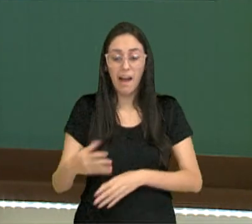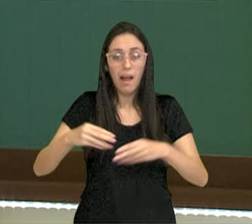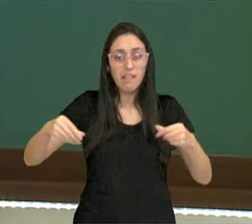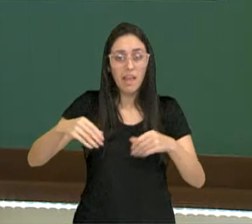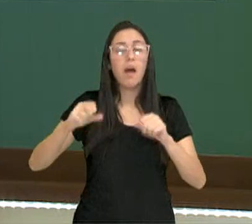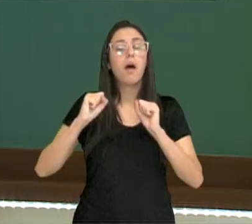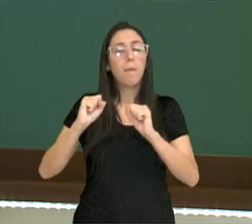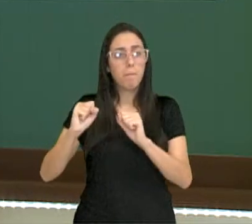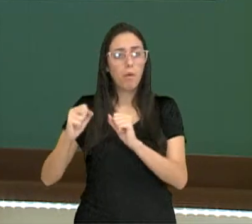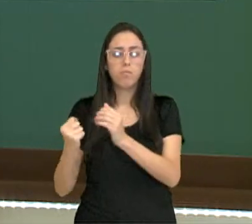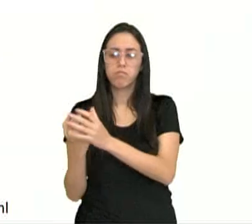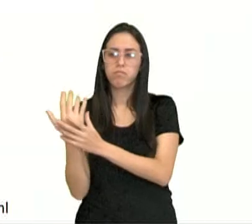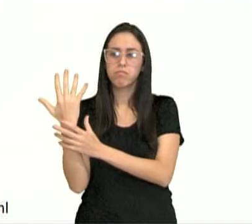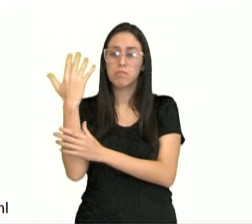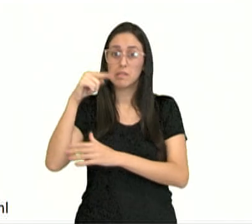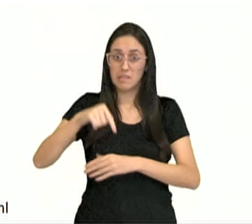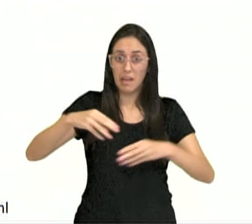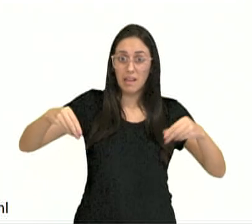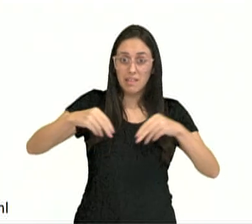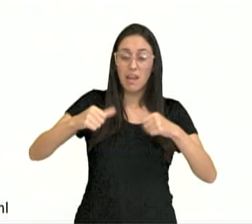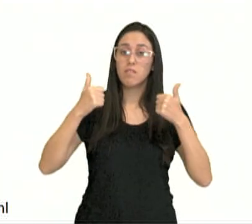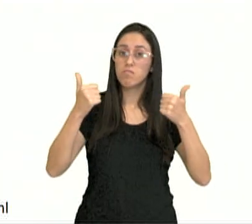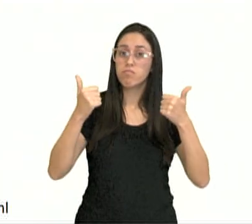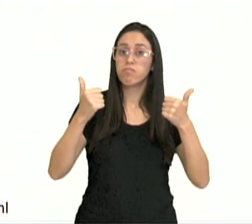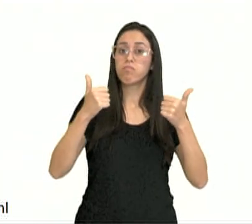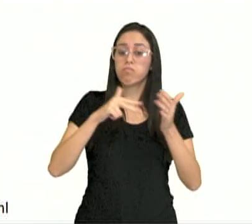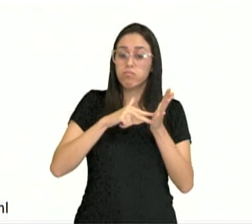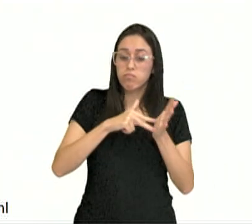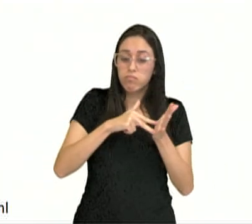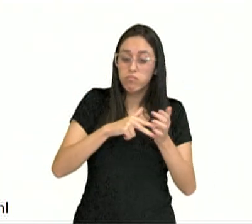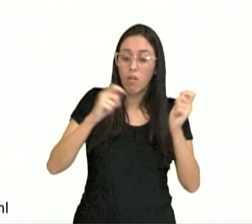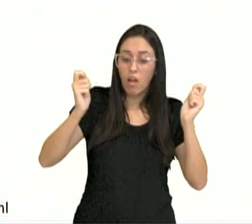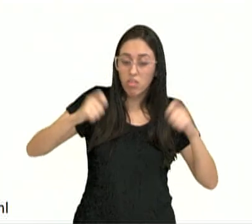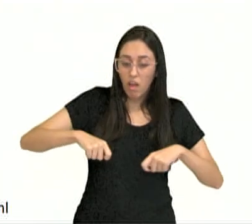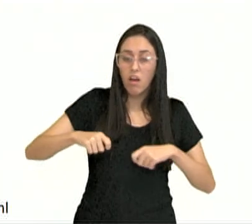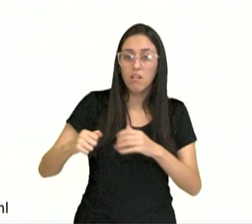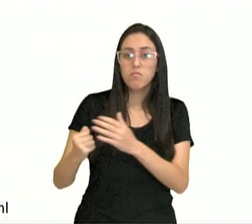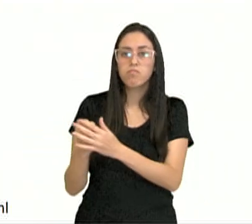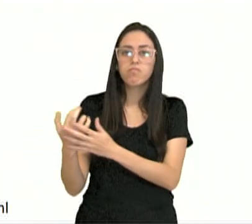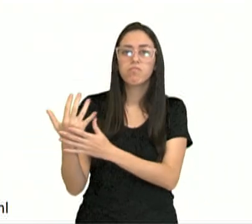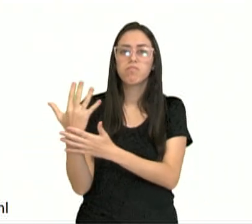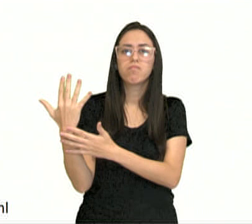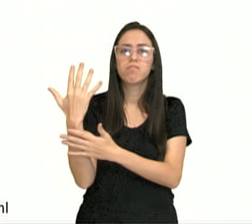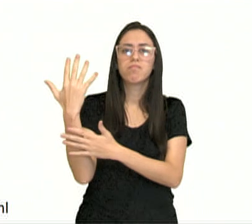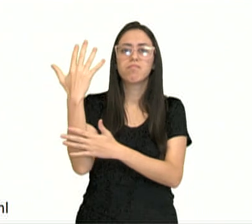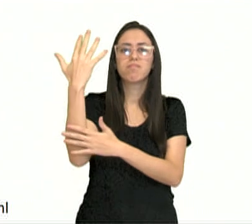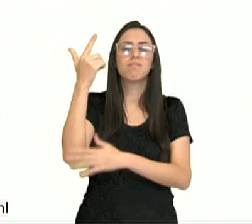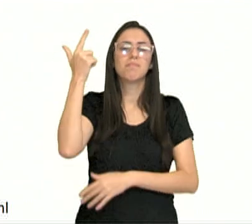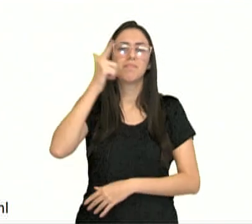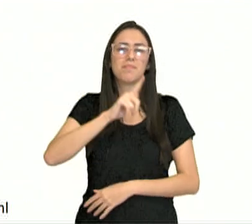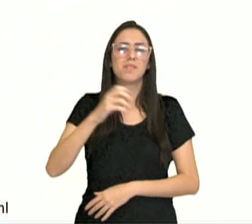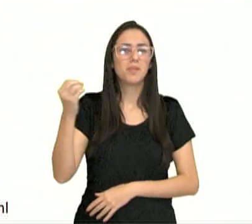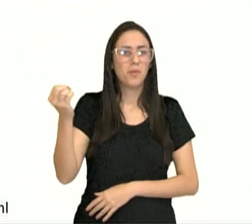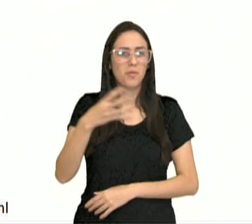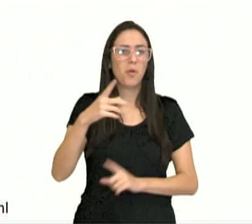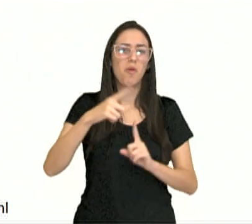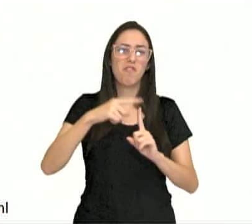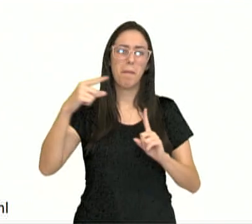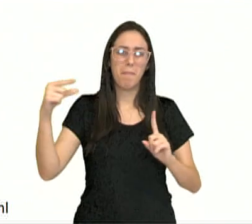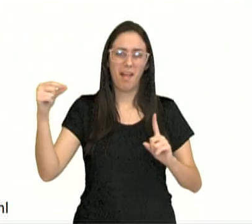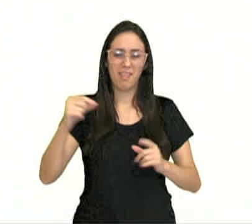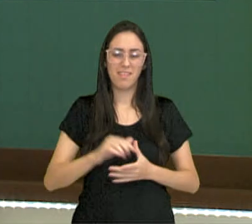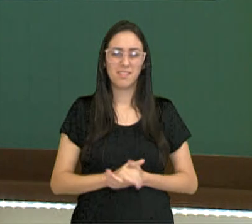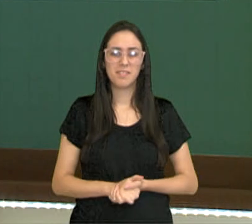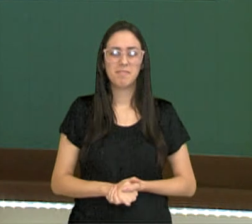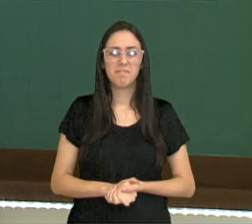Num solo rico com nutrientes, um solo favorável, vai germinar e formar uma nova planta, como nós vemos